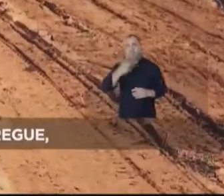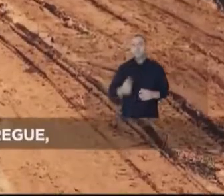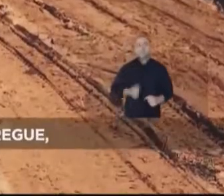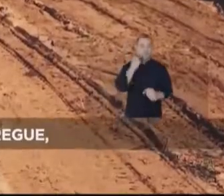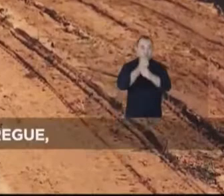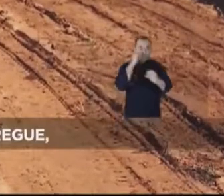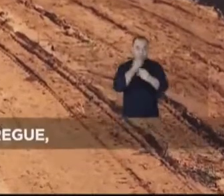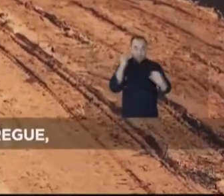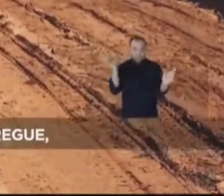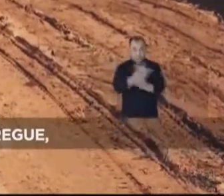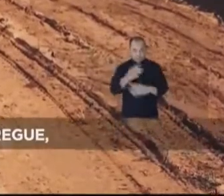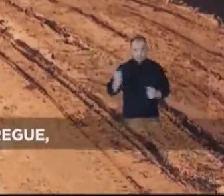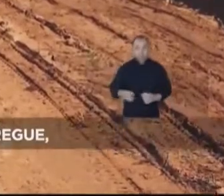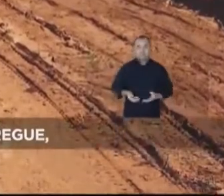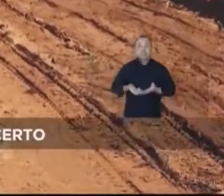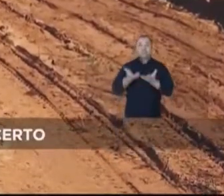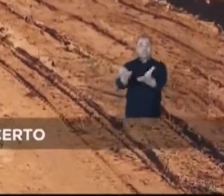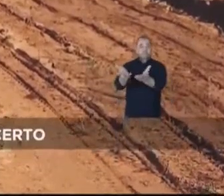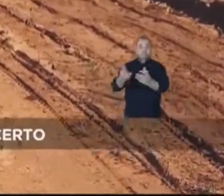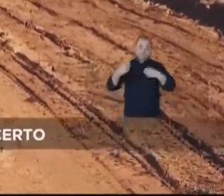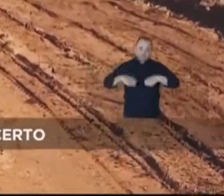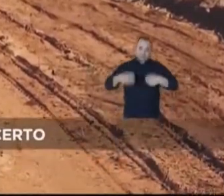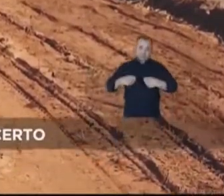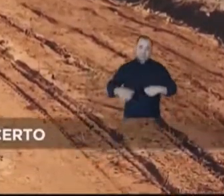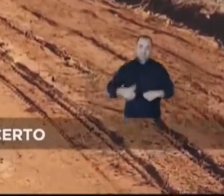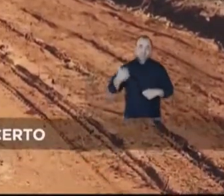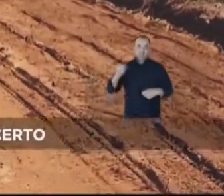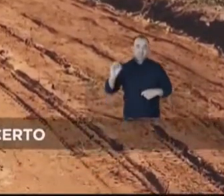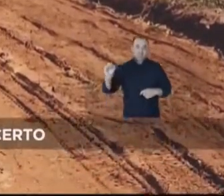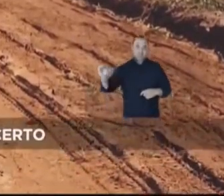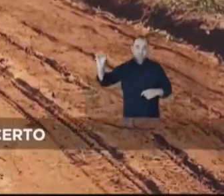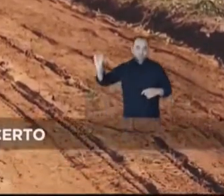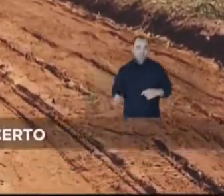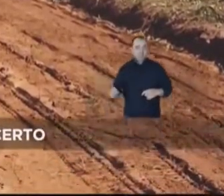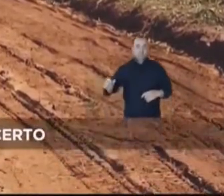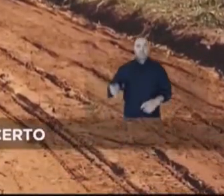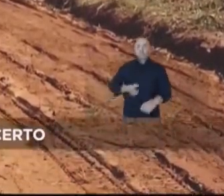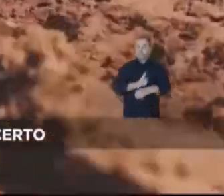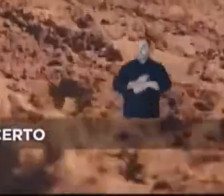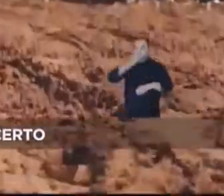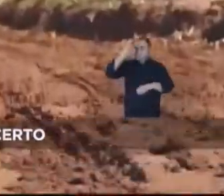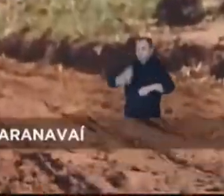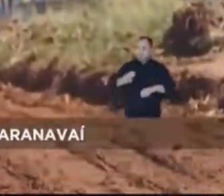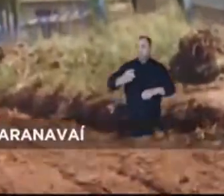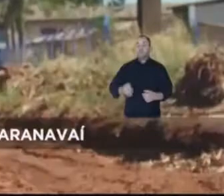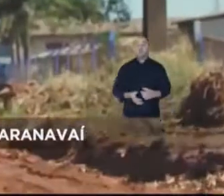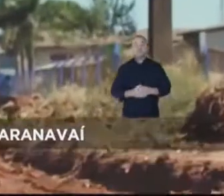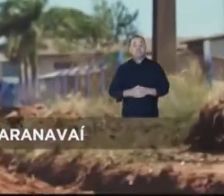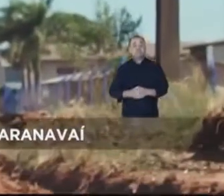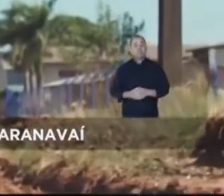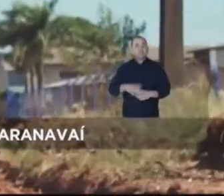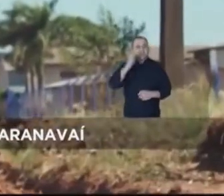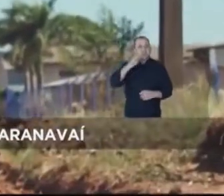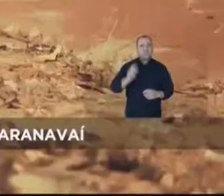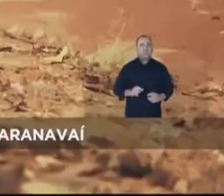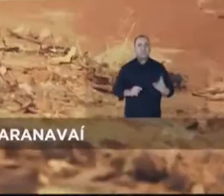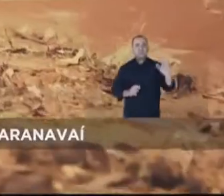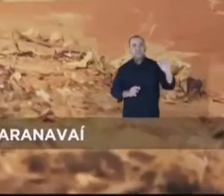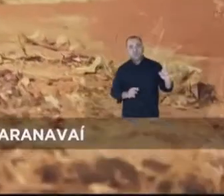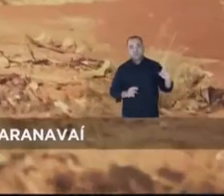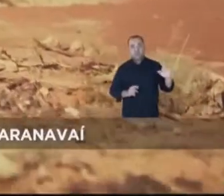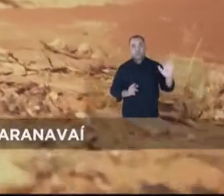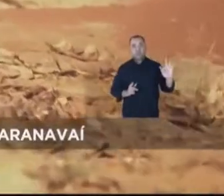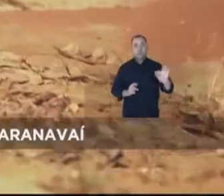Quando falamos que obra feita é obra entregue, é que a obra tem que ser 100% bem feita e no prazo certo. Olha aqui a situação no Distrito